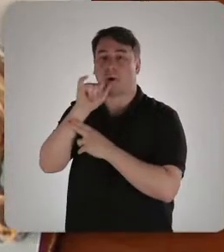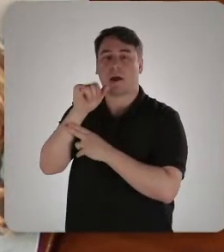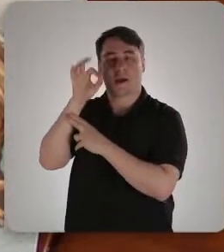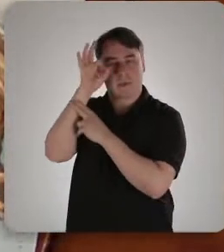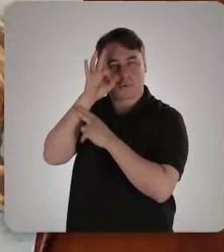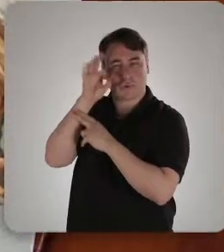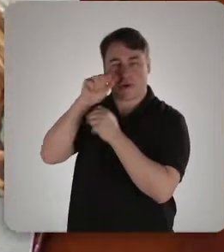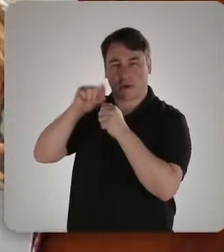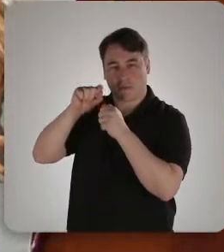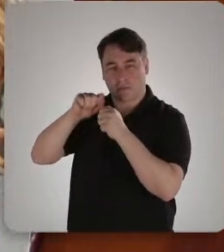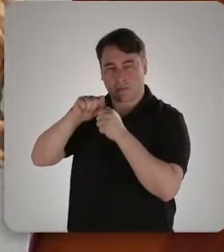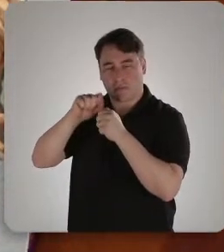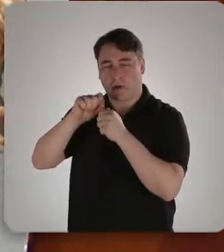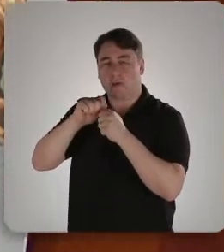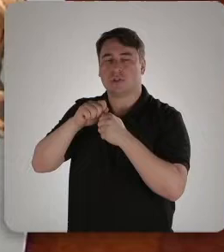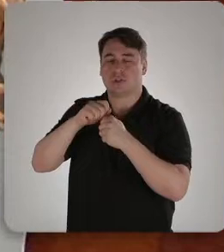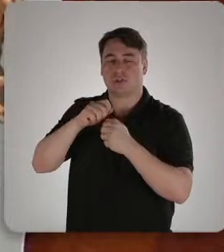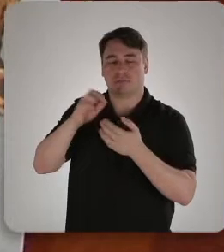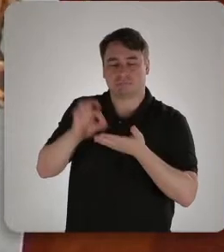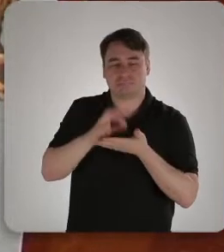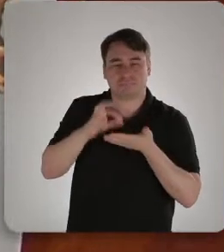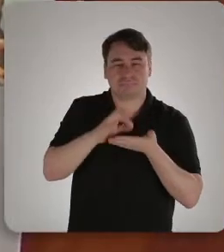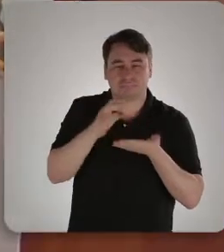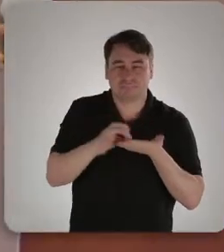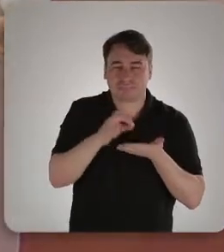batista, pai de Portinari.